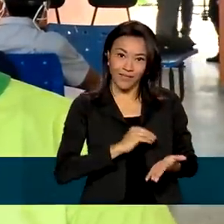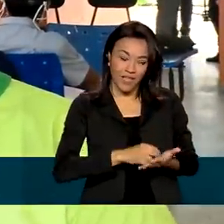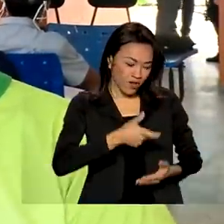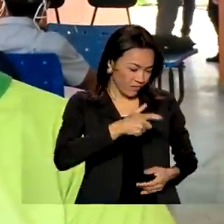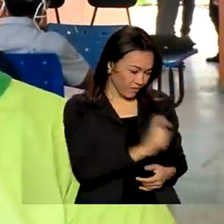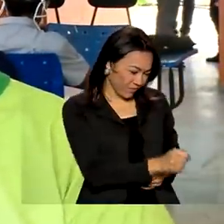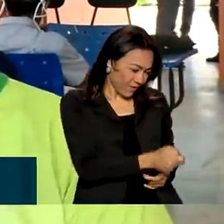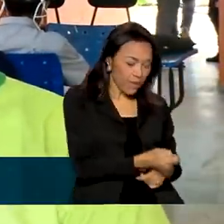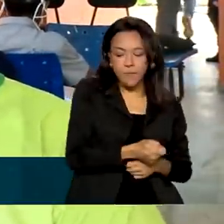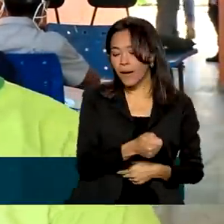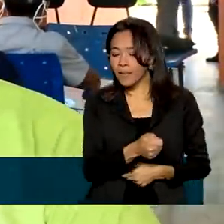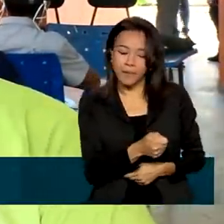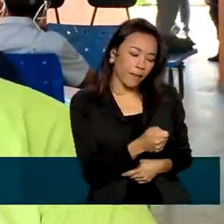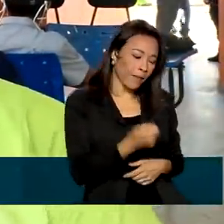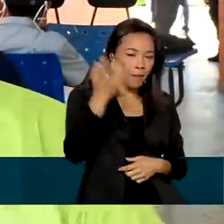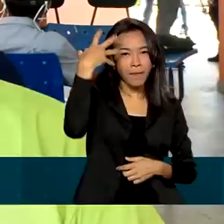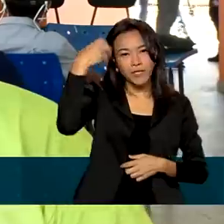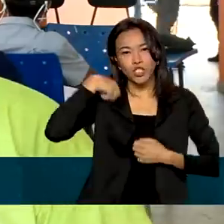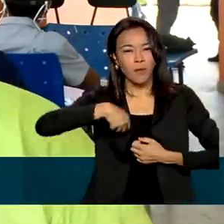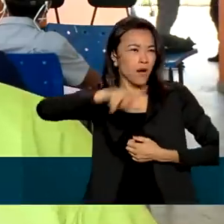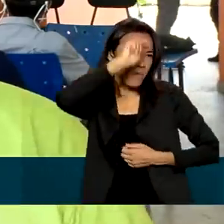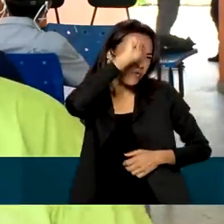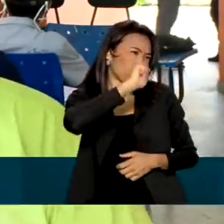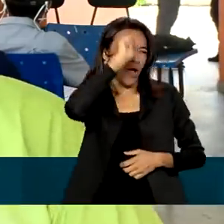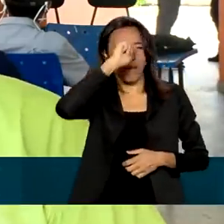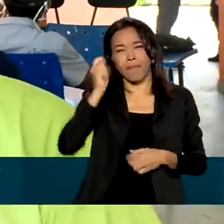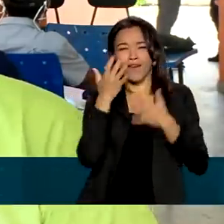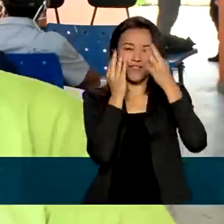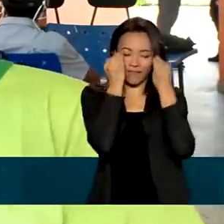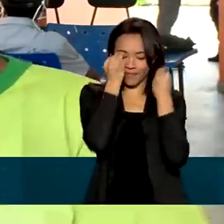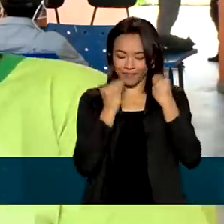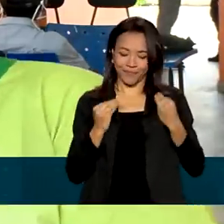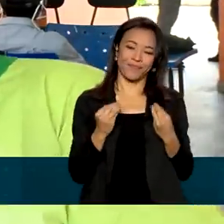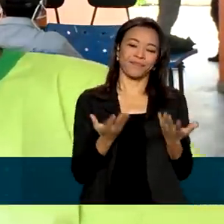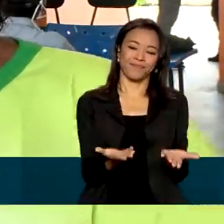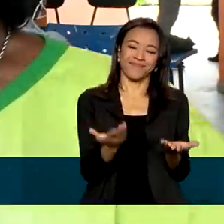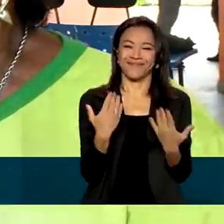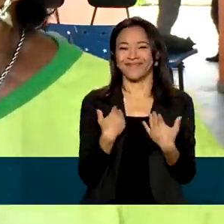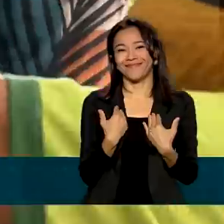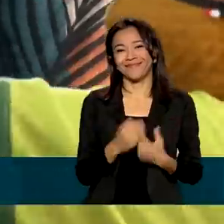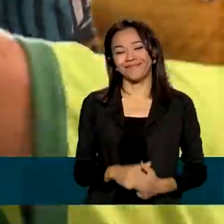o CD, eu vou dançando. Meto a roupa de banho, boto chapéu, me enfeito tudo. Bom dia!